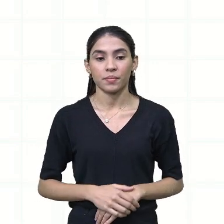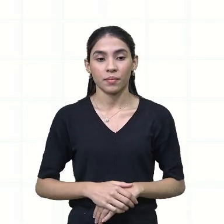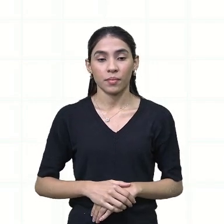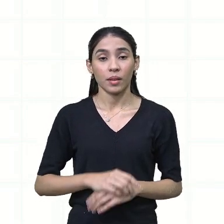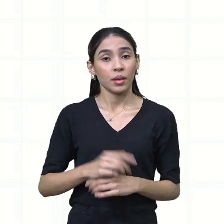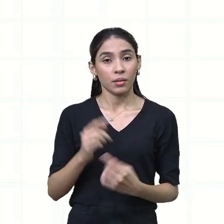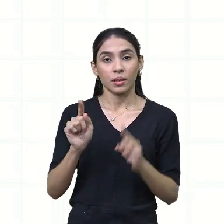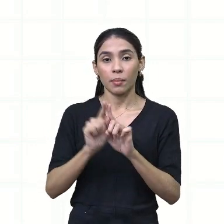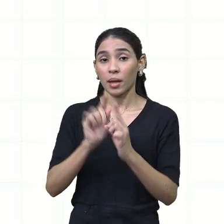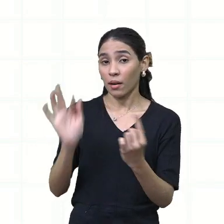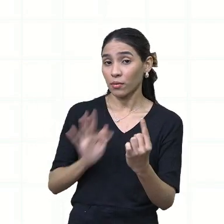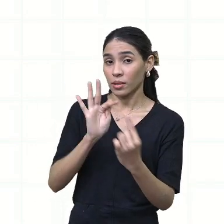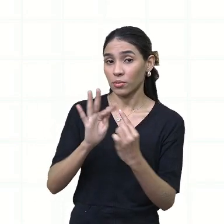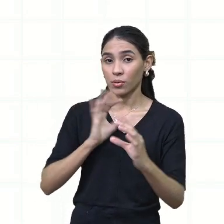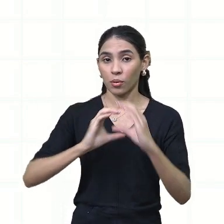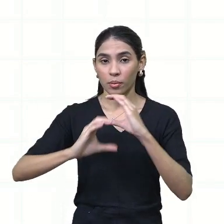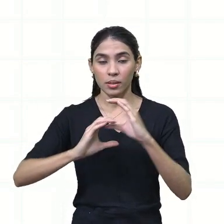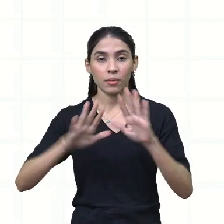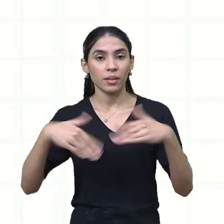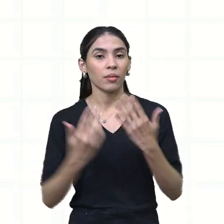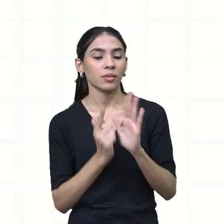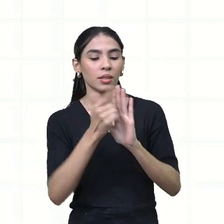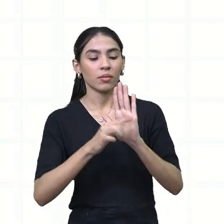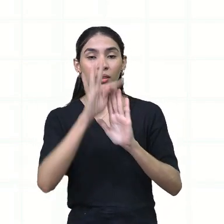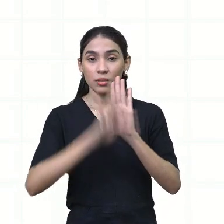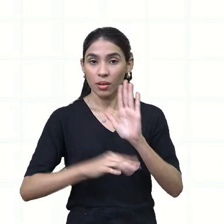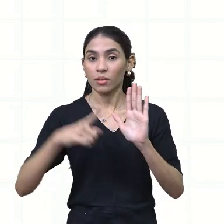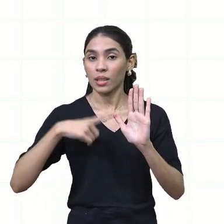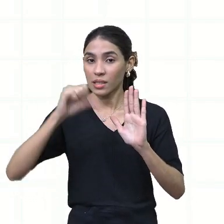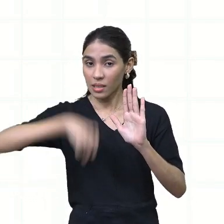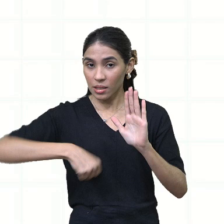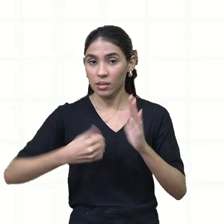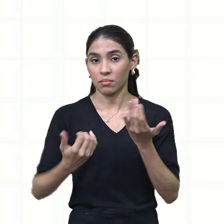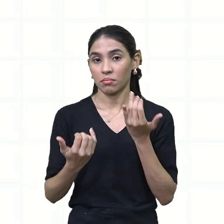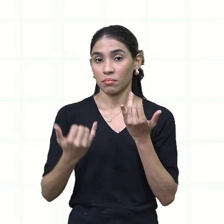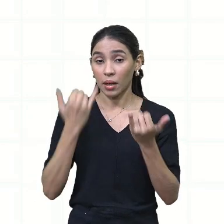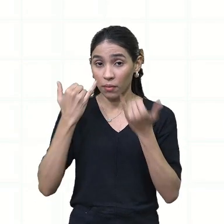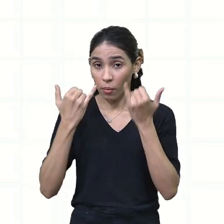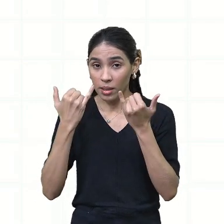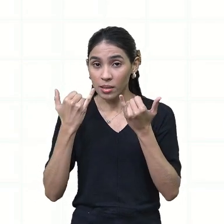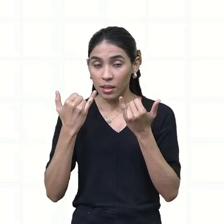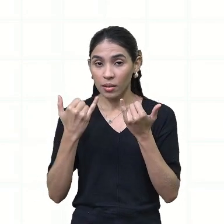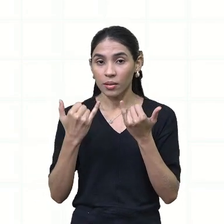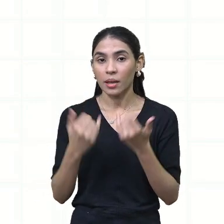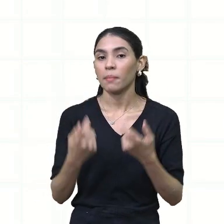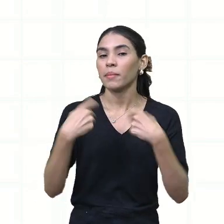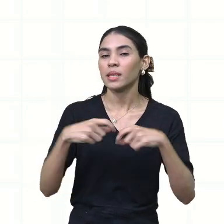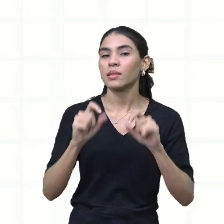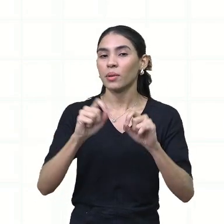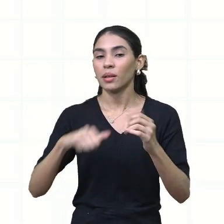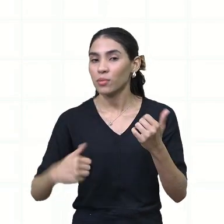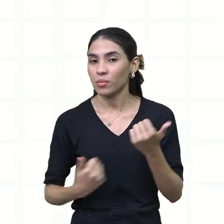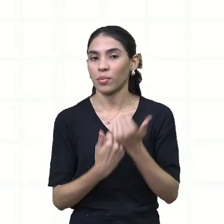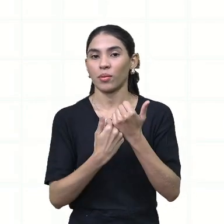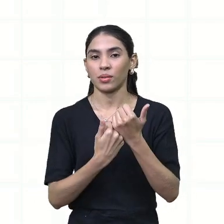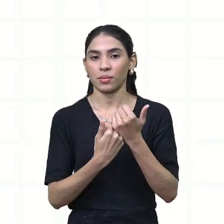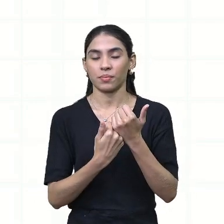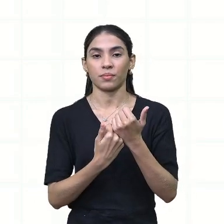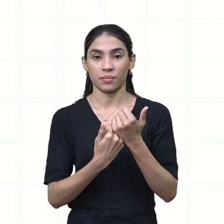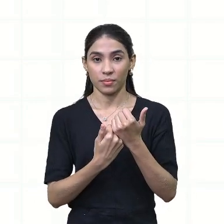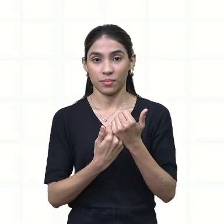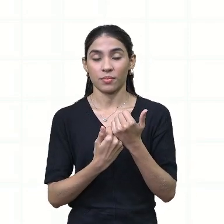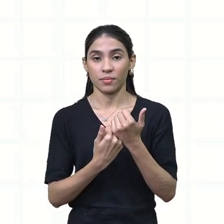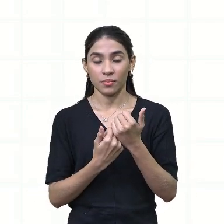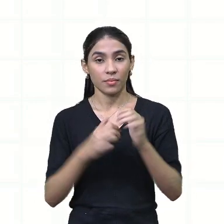Então, o gênero textual, ele tem uma função, né? E ele também vai precisar de um suporte, certo?